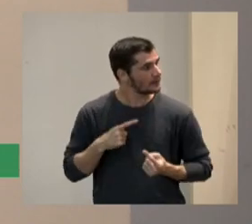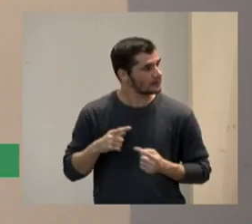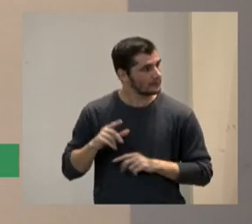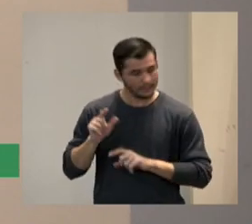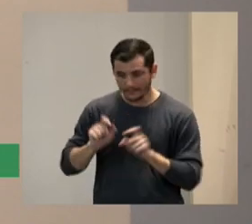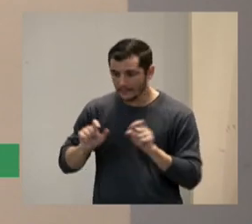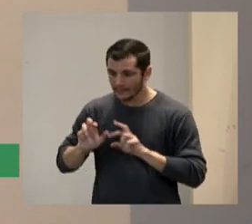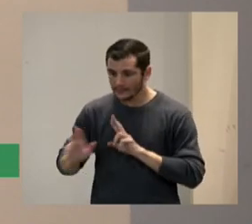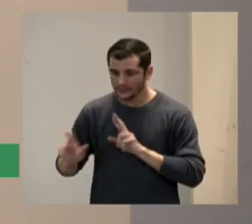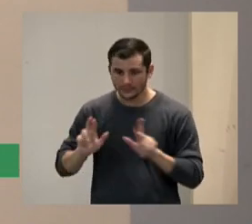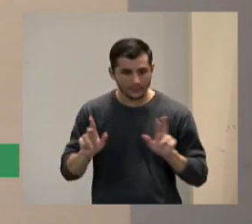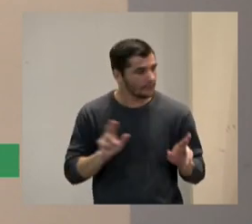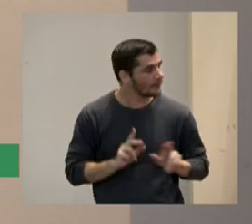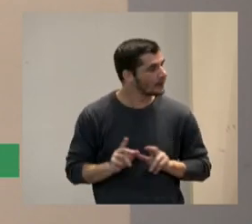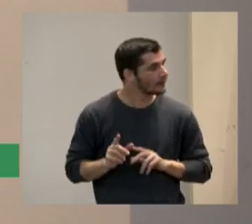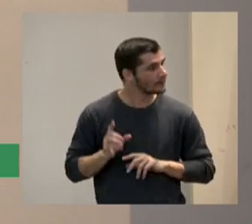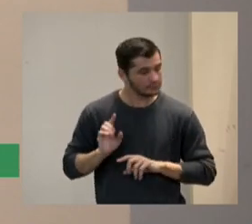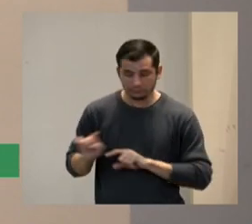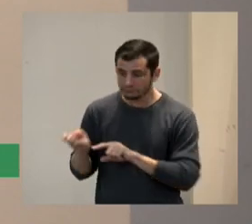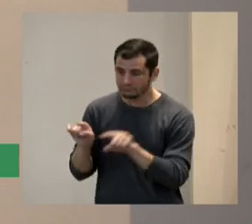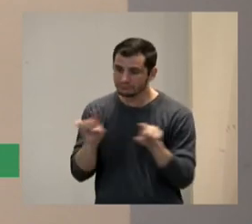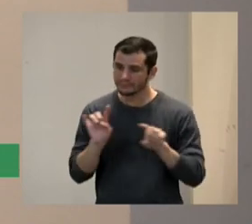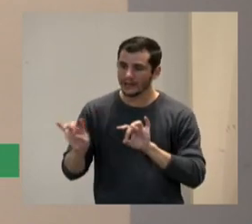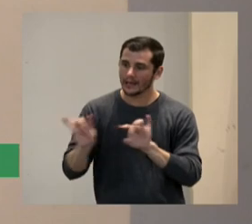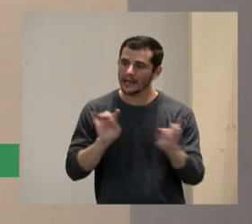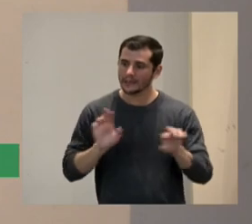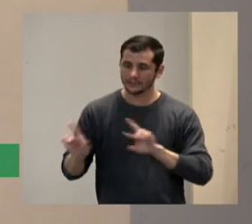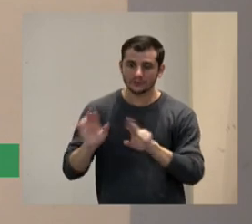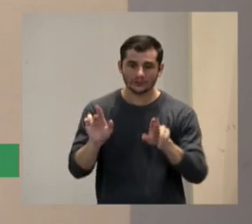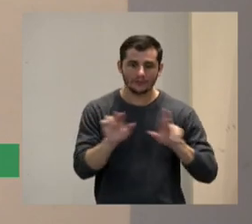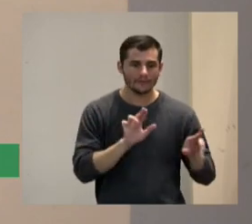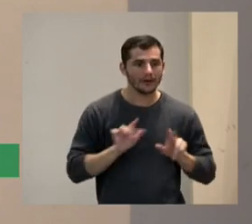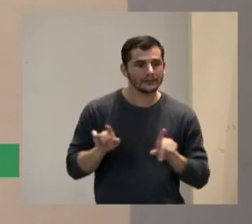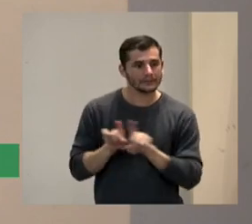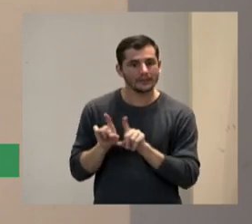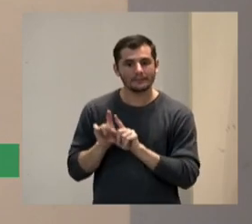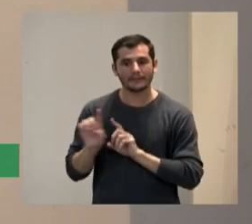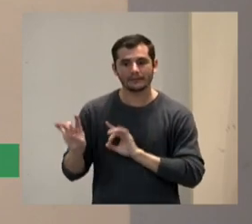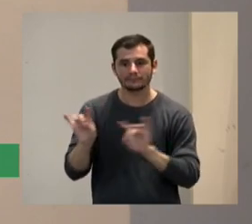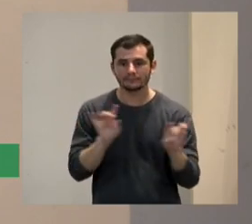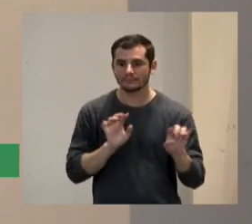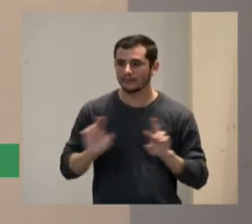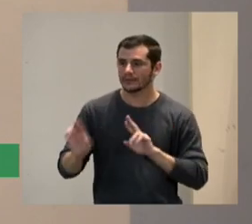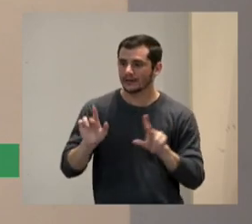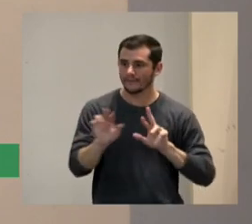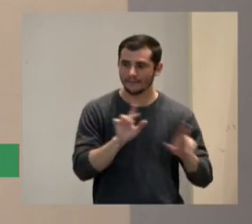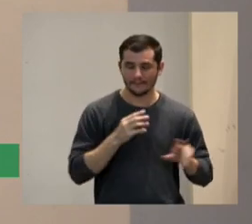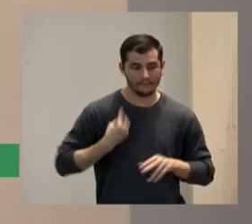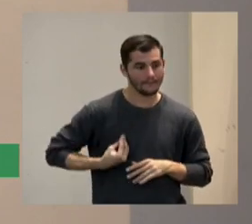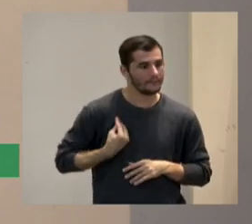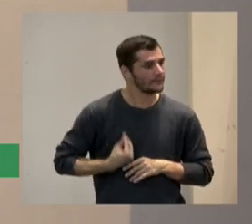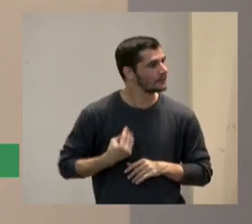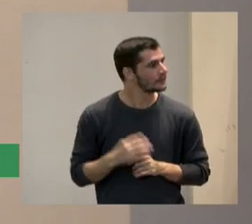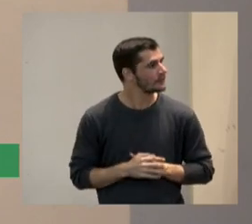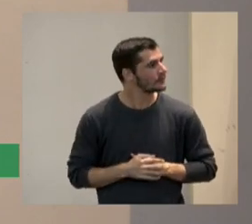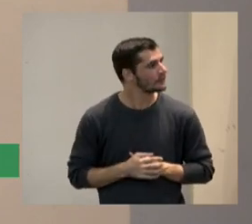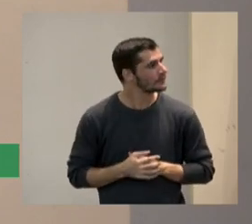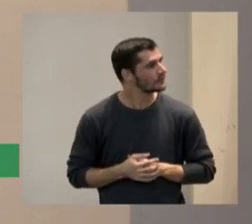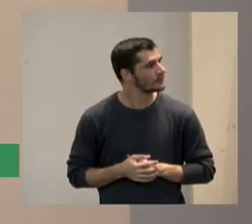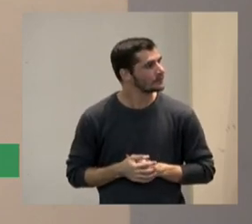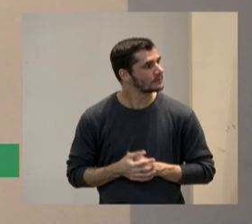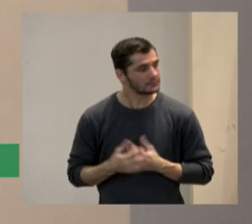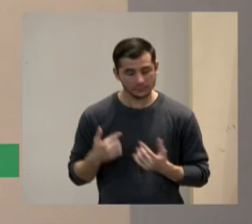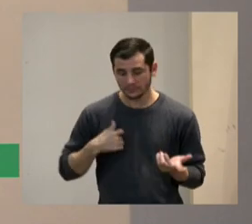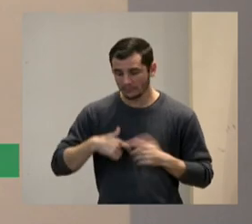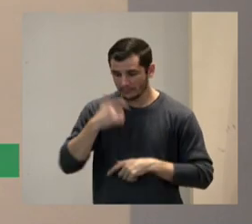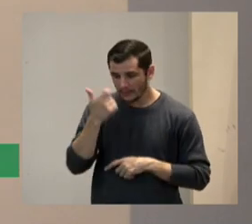vocês como cada um de vocês é uma pessoa diferente de cada um dos outros que ten ao lado portanto simplesmente sou